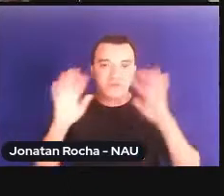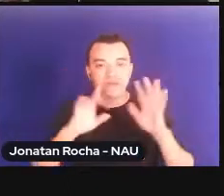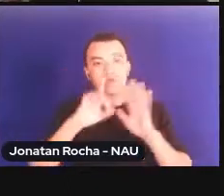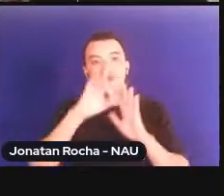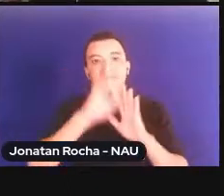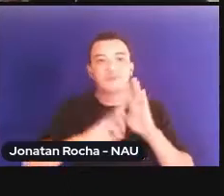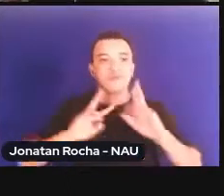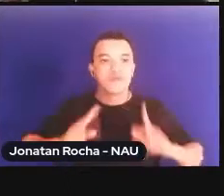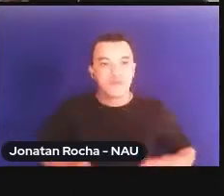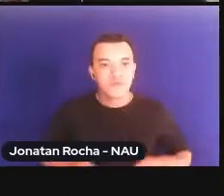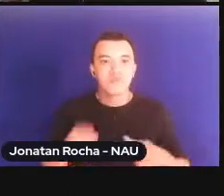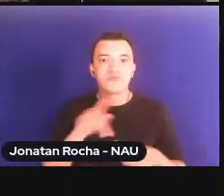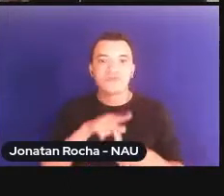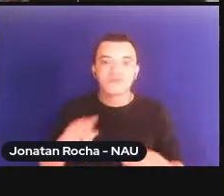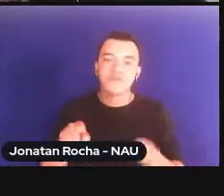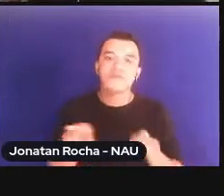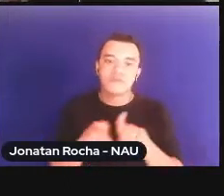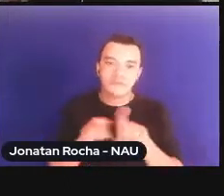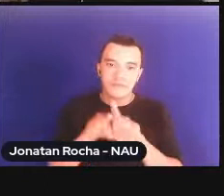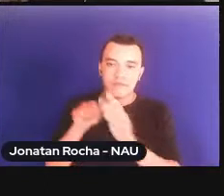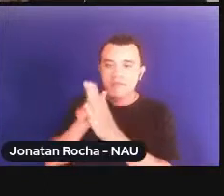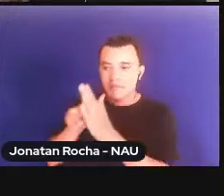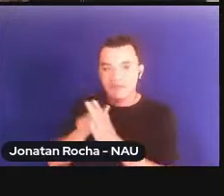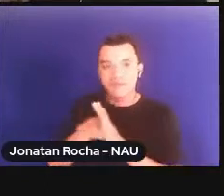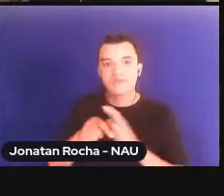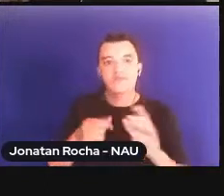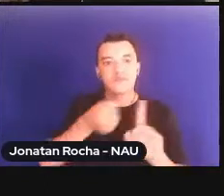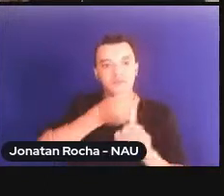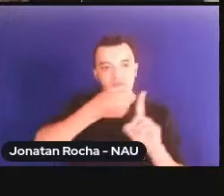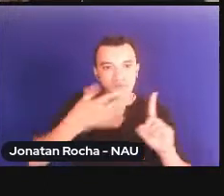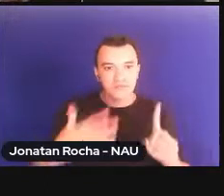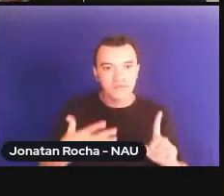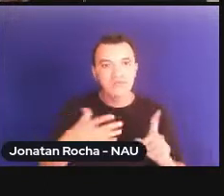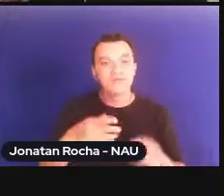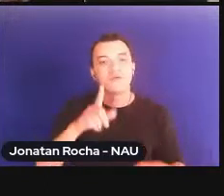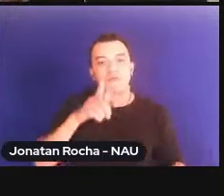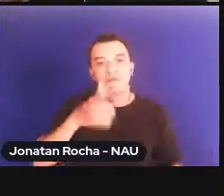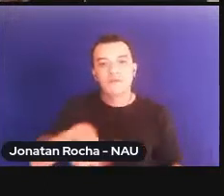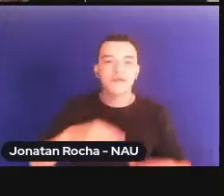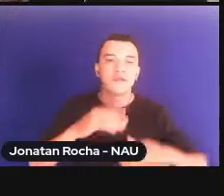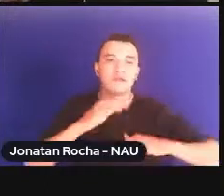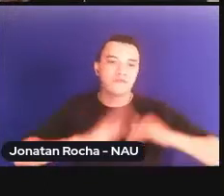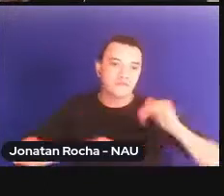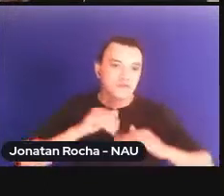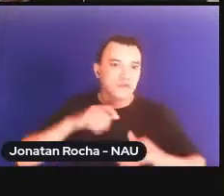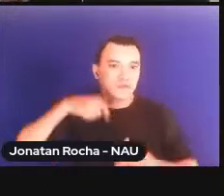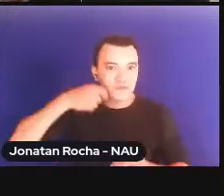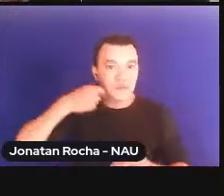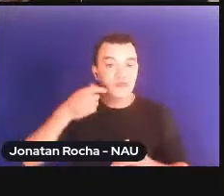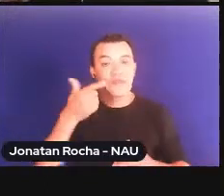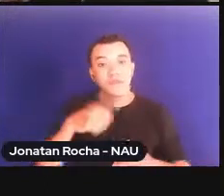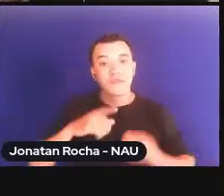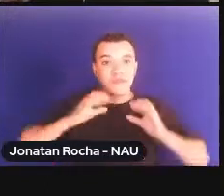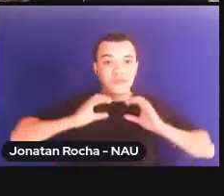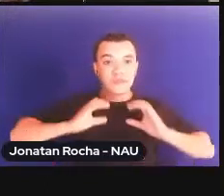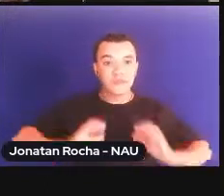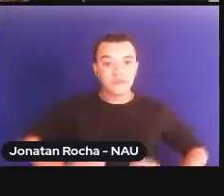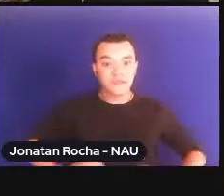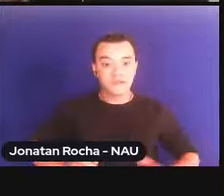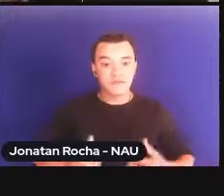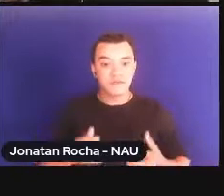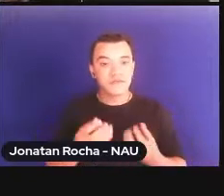professor, eu também falo como pesquisador, como extensionista, como advogado, como cidadão e como pessoa.